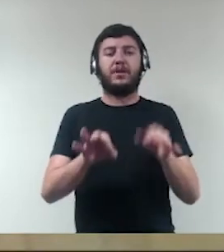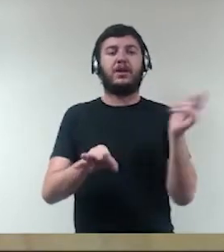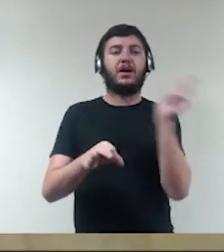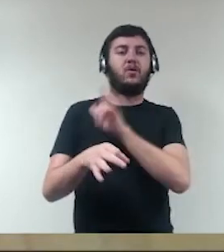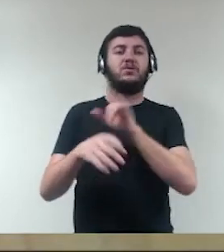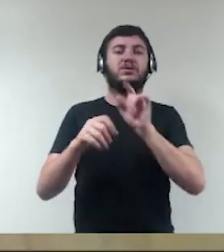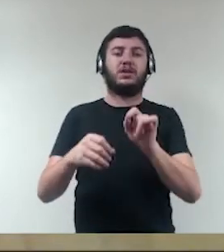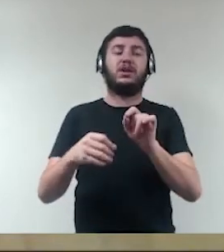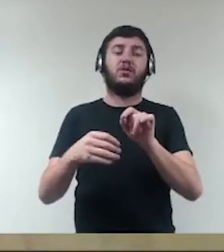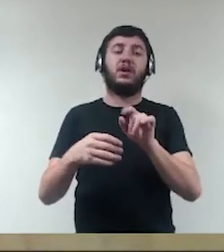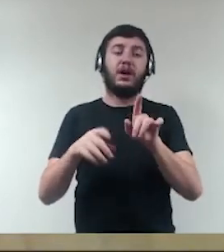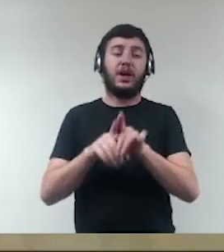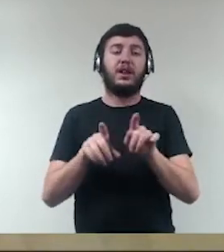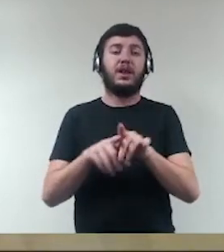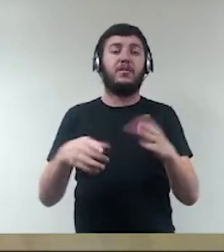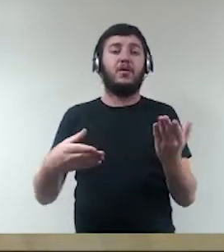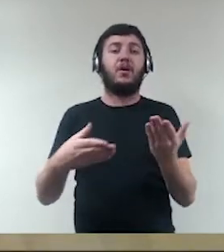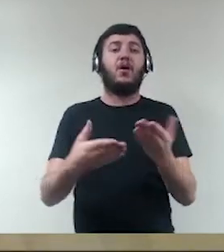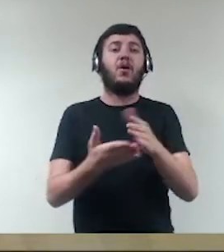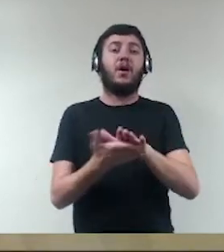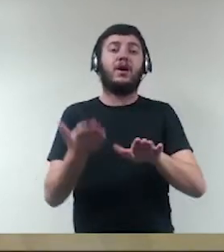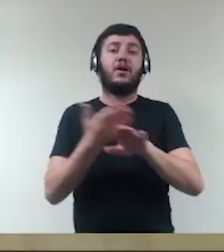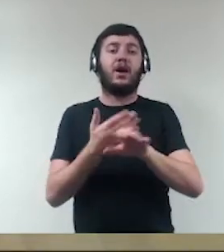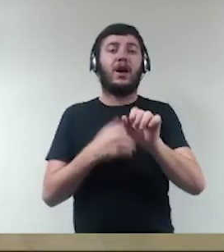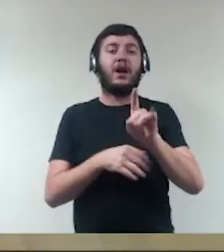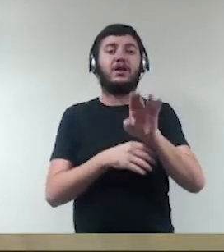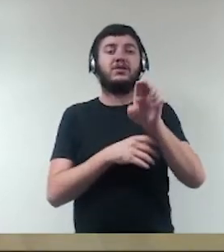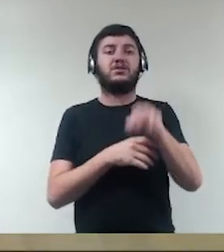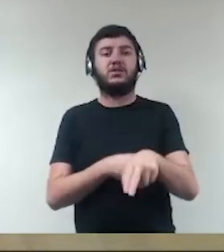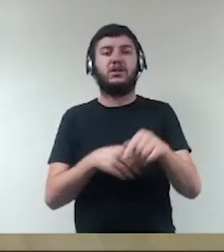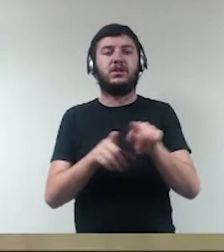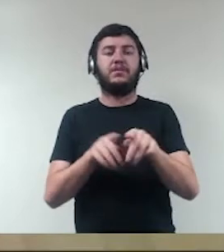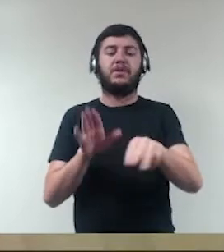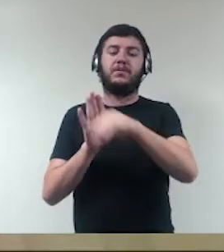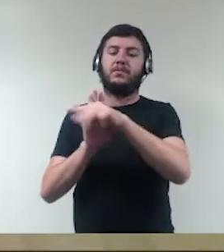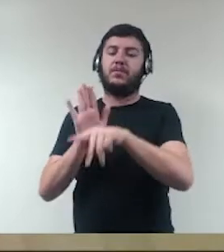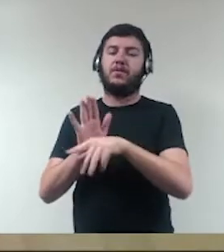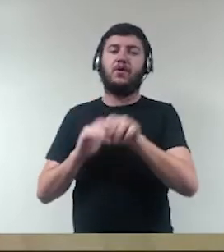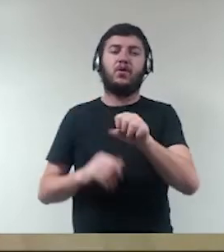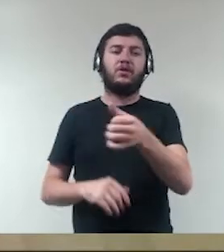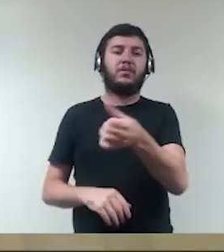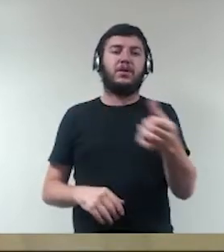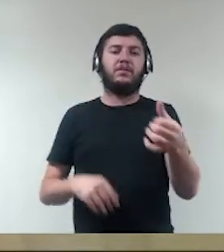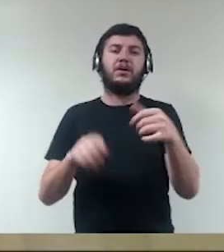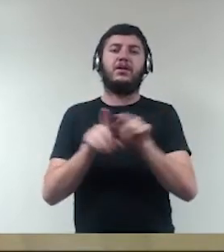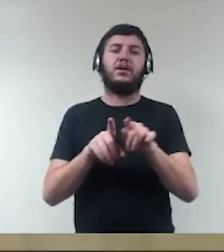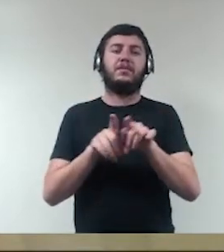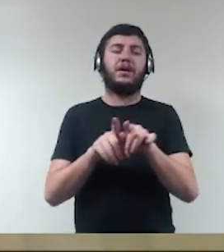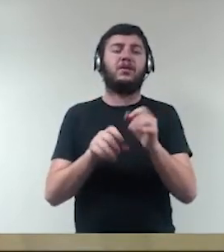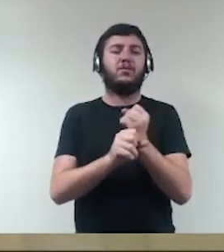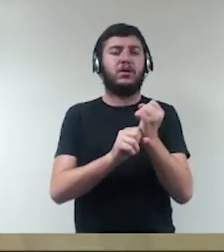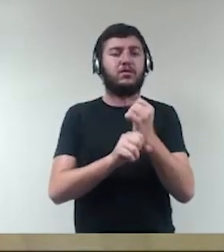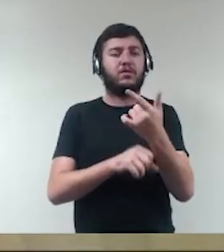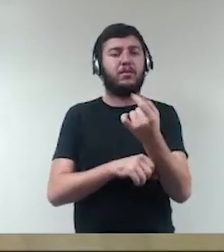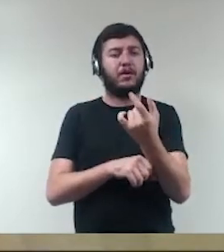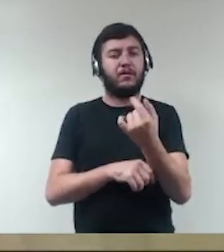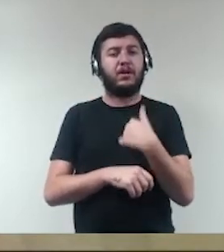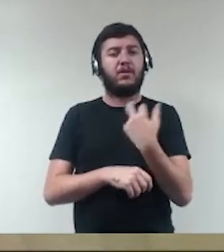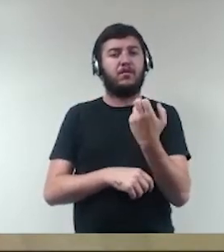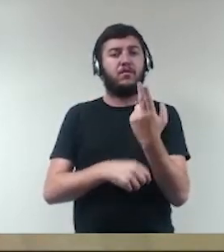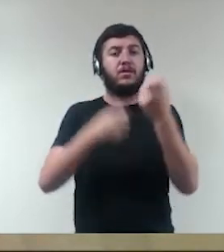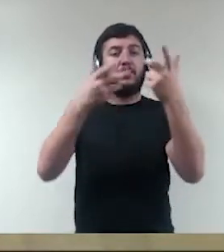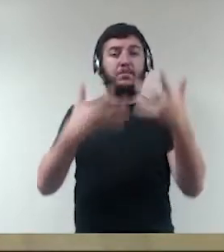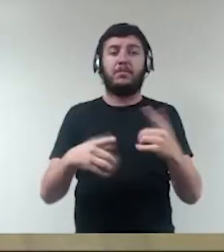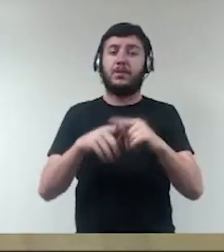da medida da provisória 866 de 2020 que eu vou falar aqui na sequência, né. O que que essa lei, o que que essa